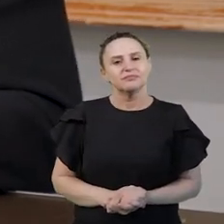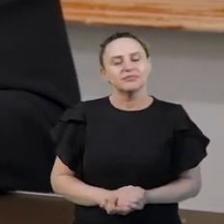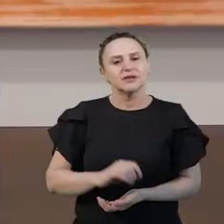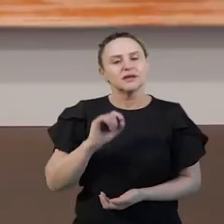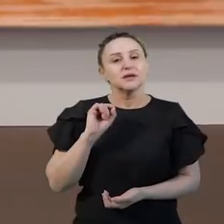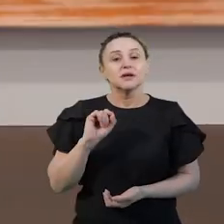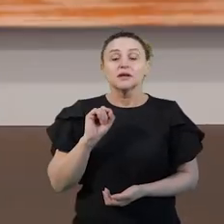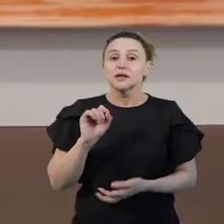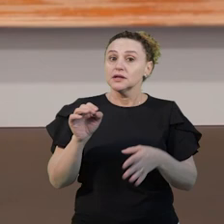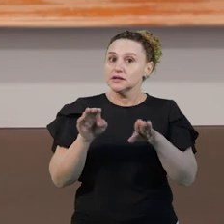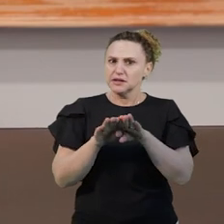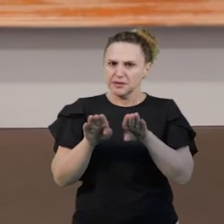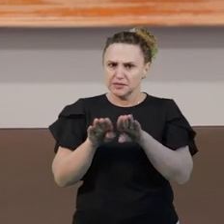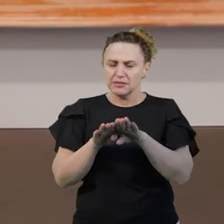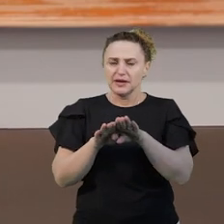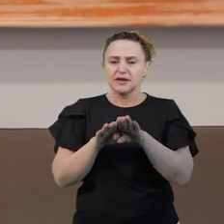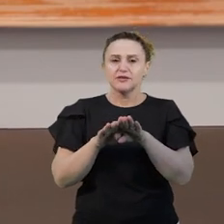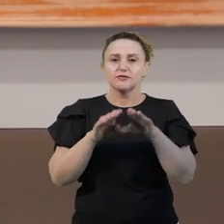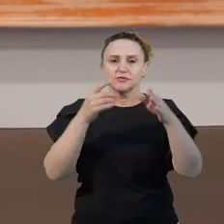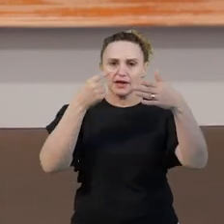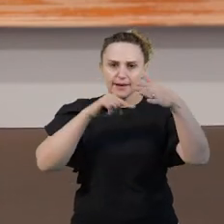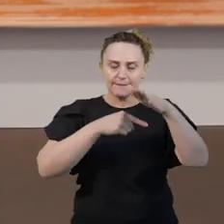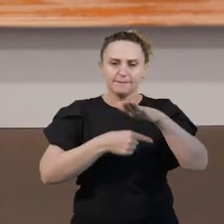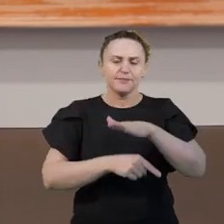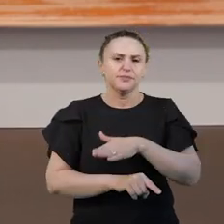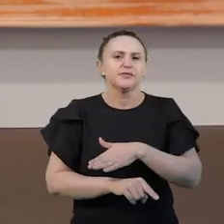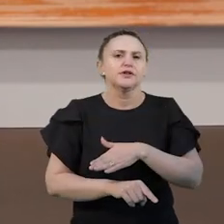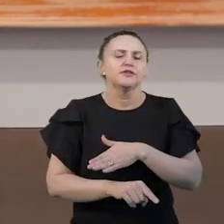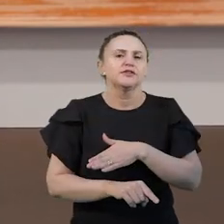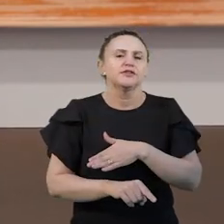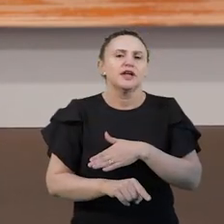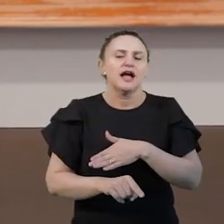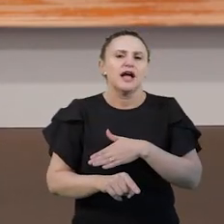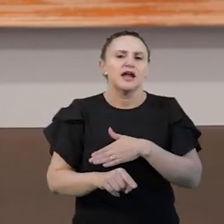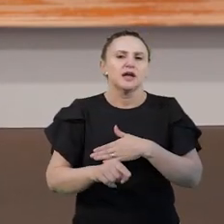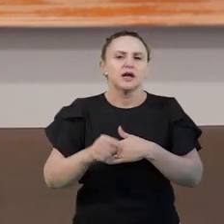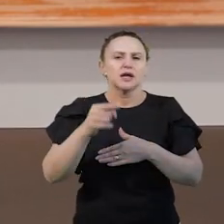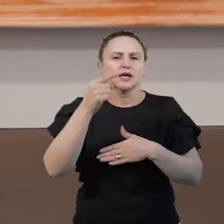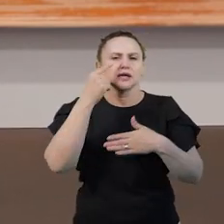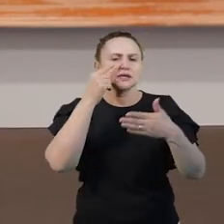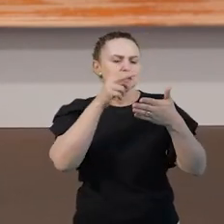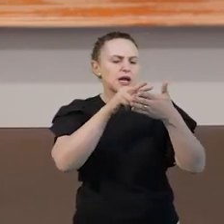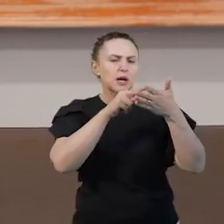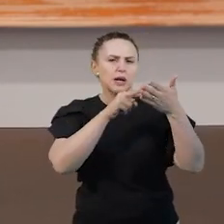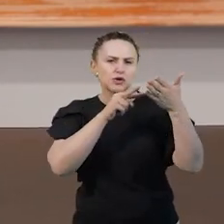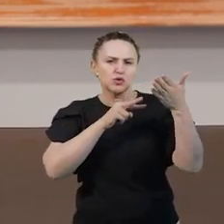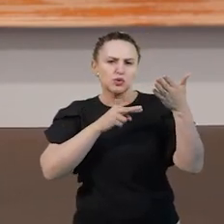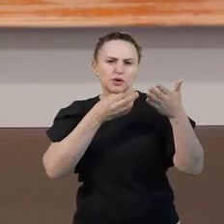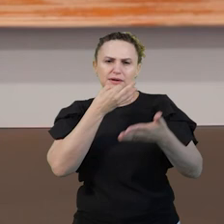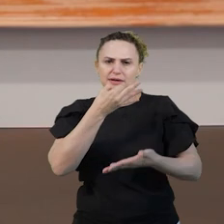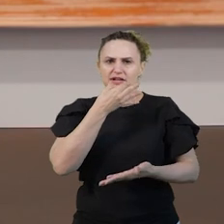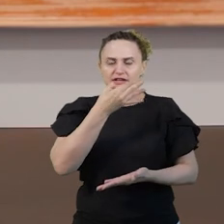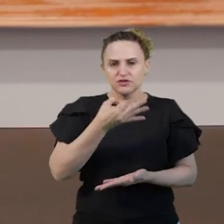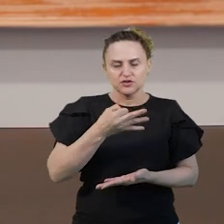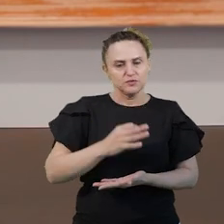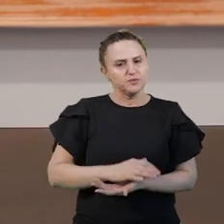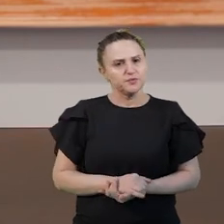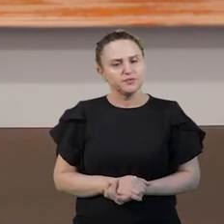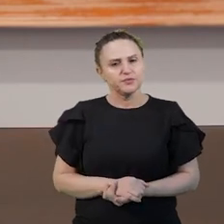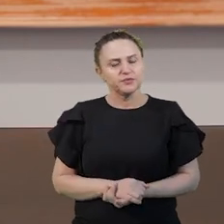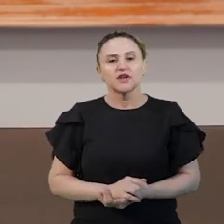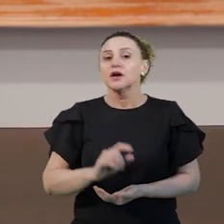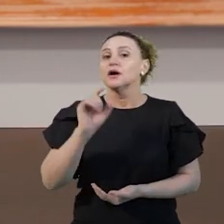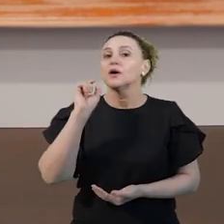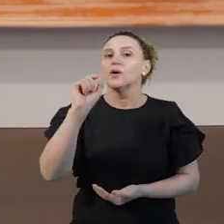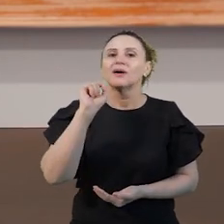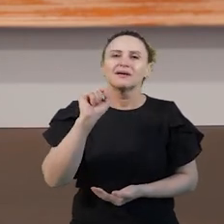Então, também iremos aprofundar a questão do leitor crítico. O que é ser um leitor crítico? O